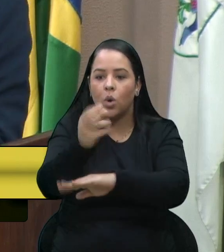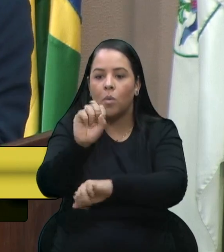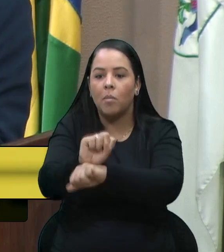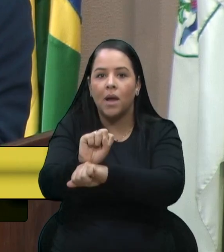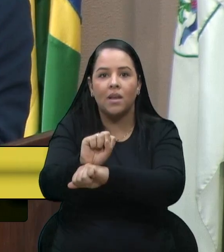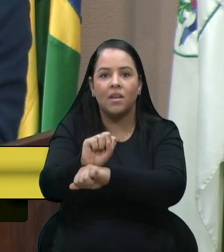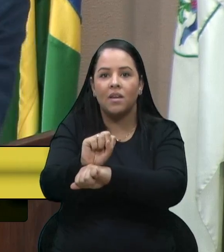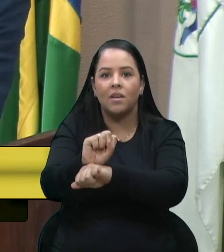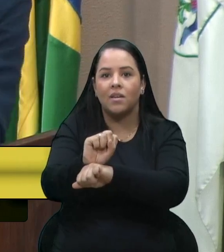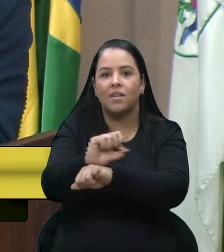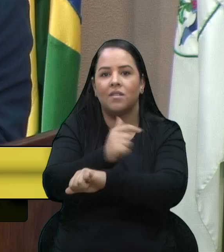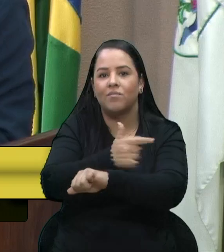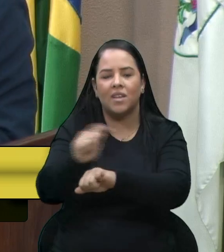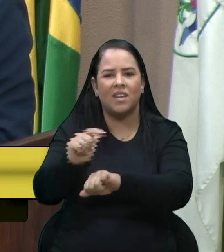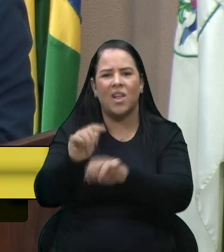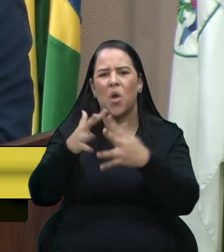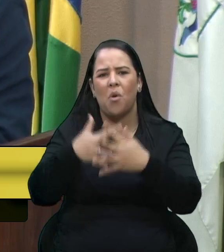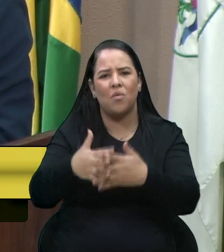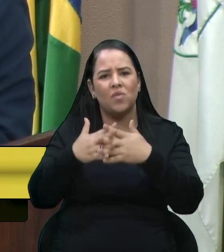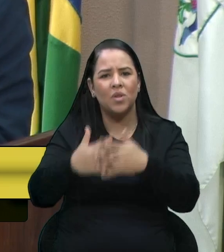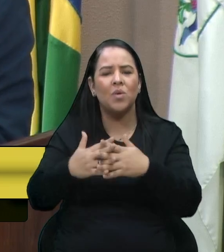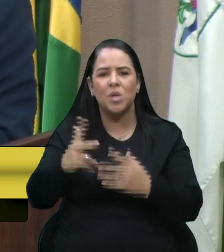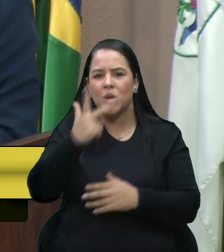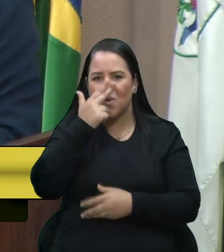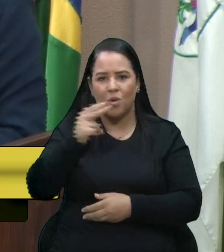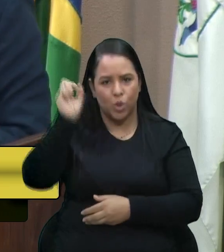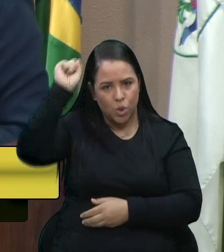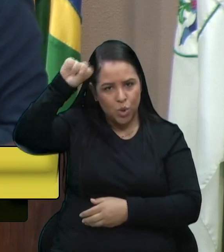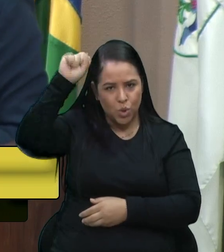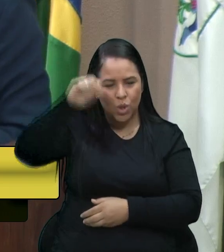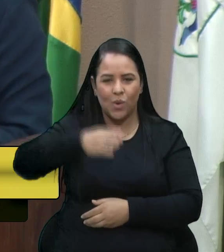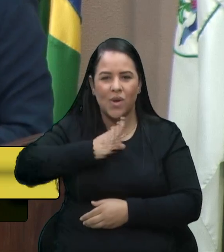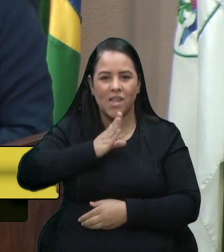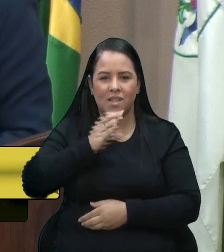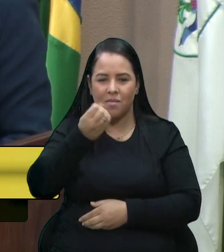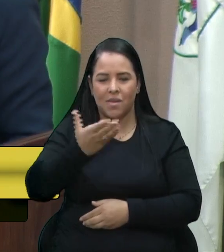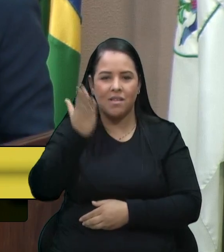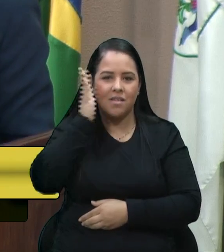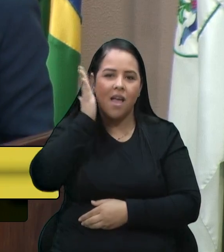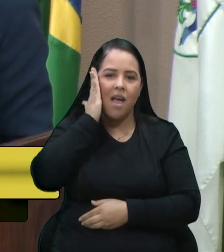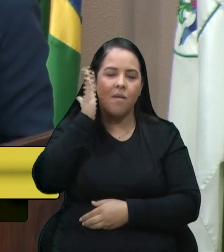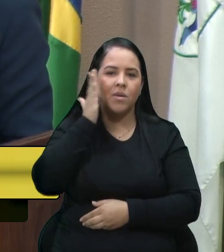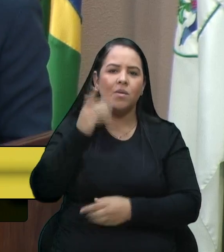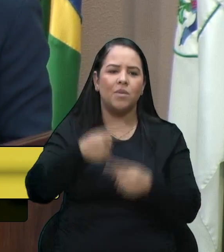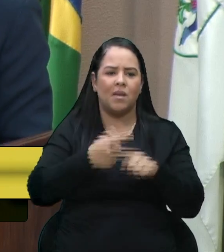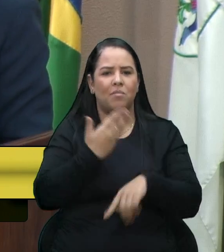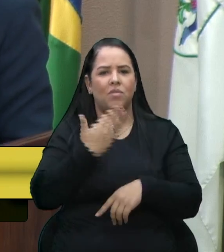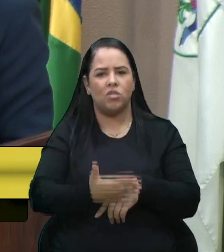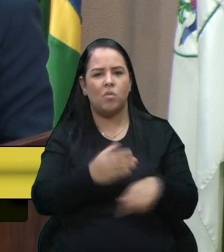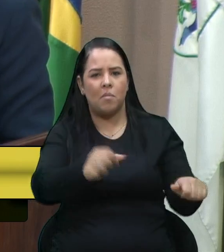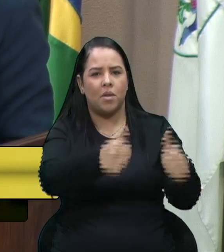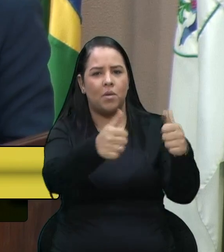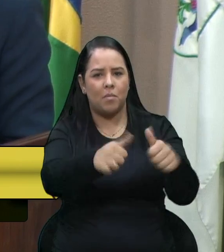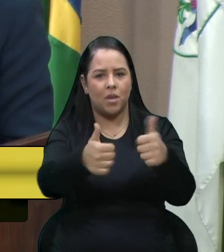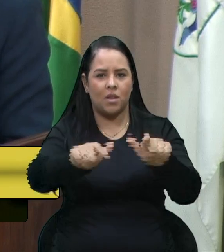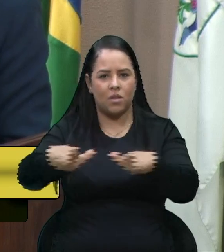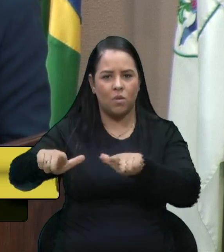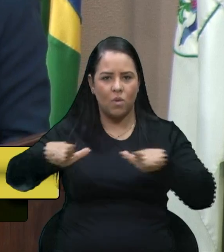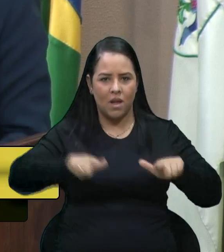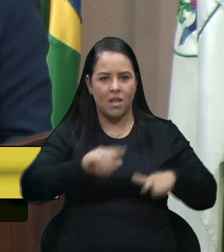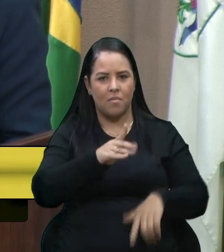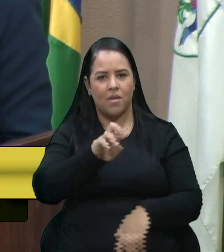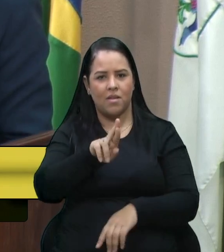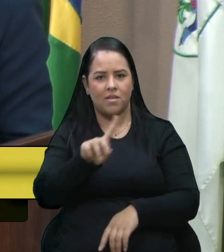tranqueira. Inclusive, o vereador Xuxa conhece muito bem também, tem reivindicado algumas melhorias em alguns pontos da BR-110. em